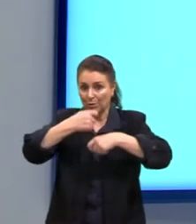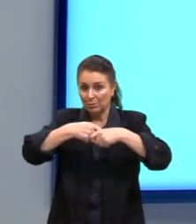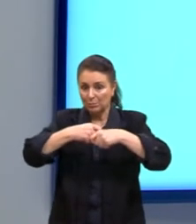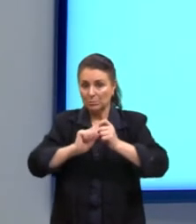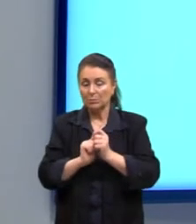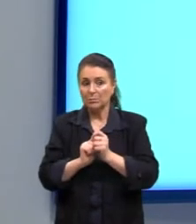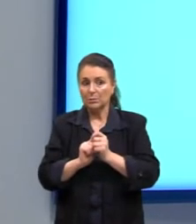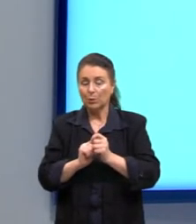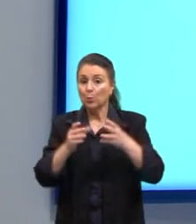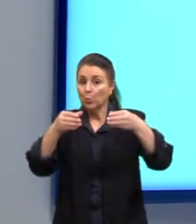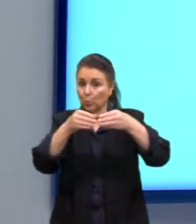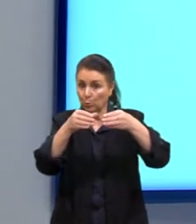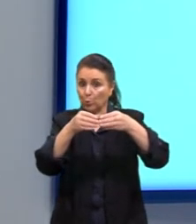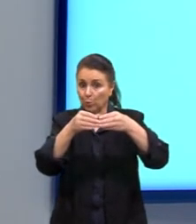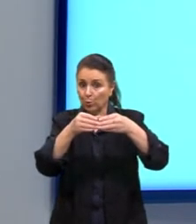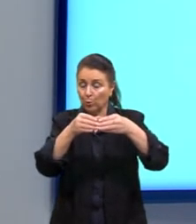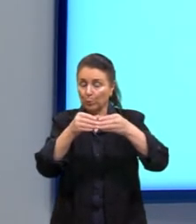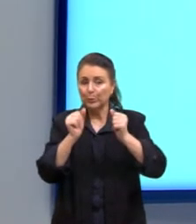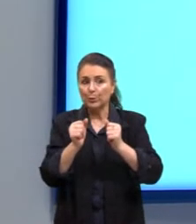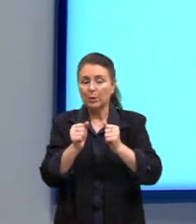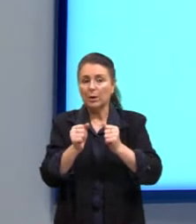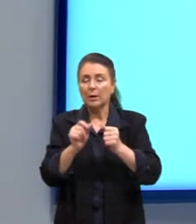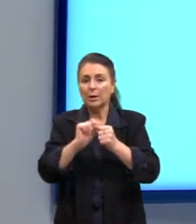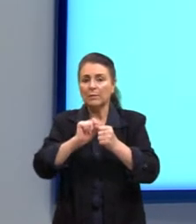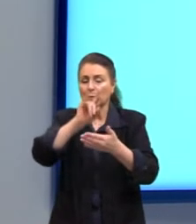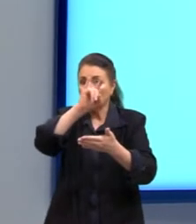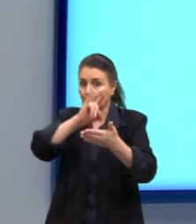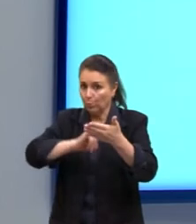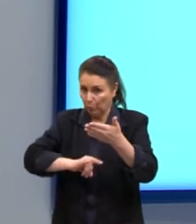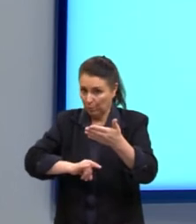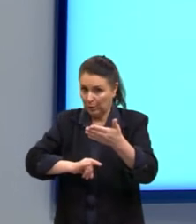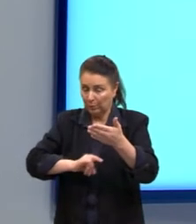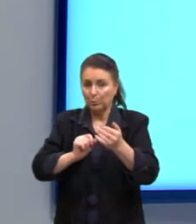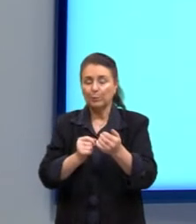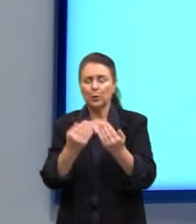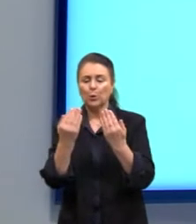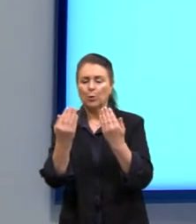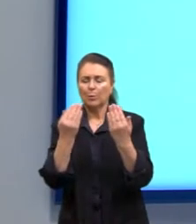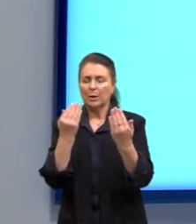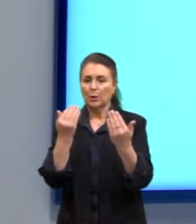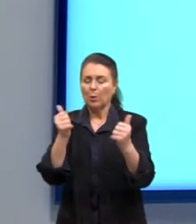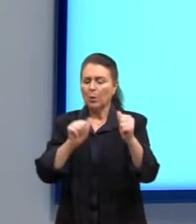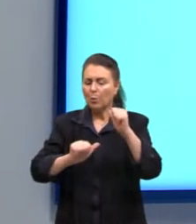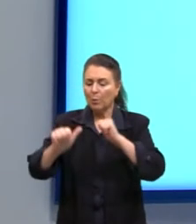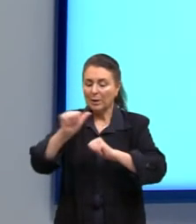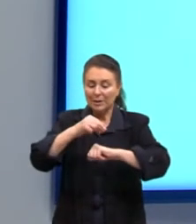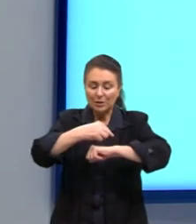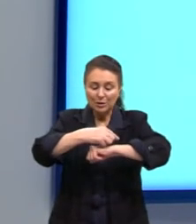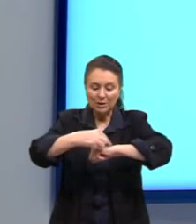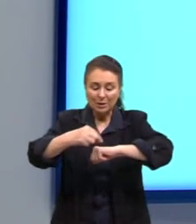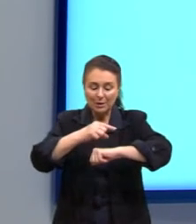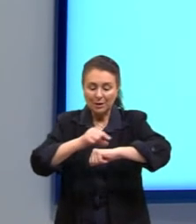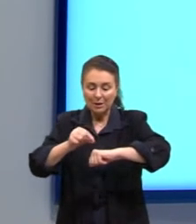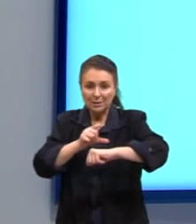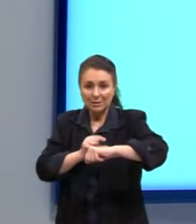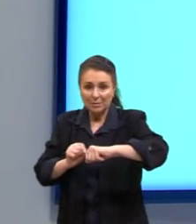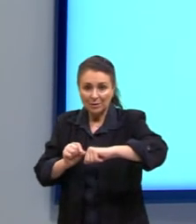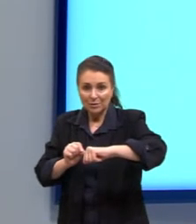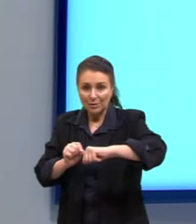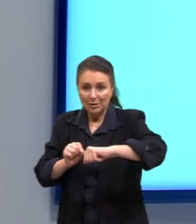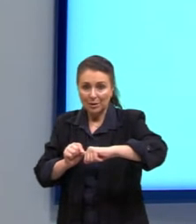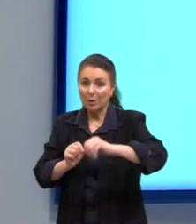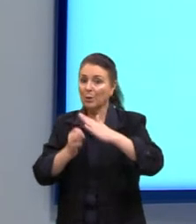cooperados querem preparar um documento técnico comparando a qualidade de suas sementes com as da